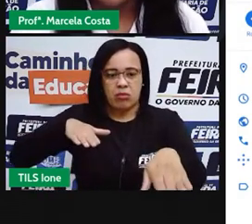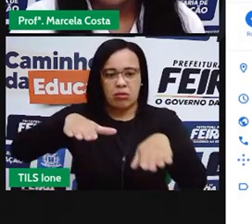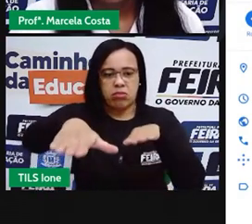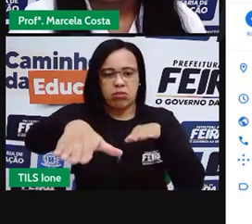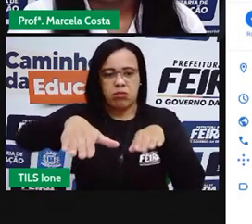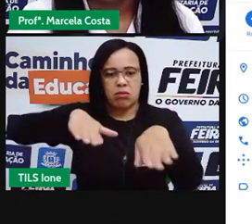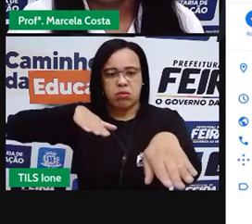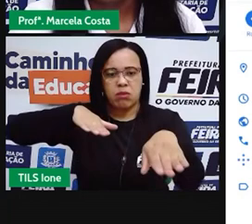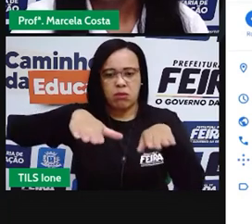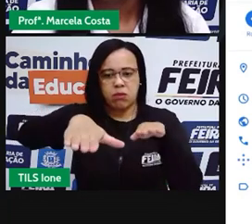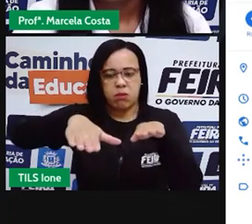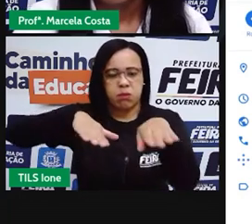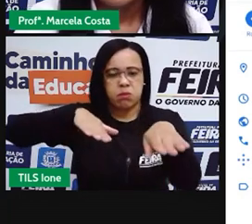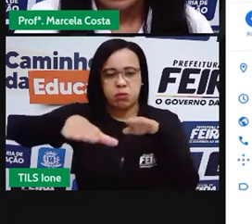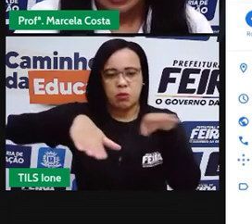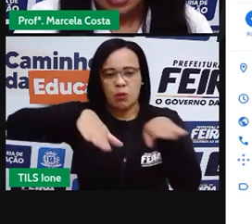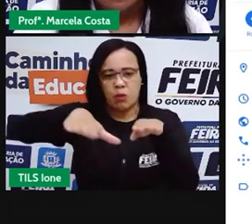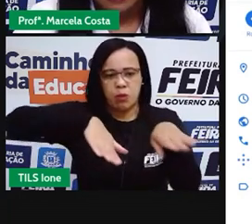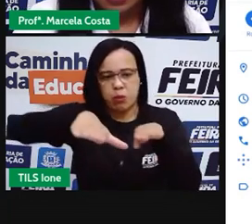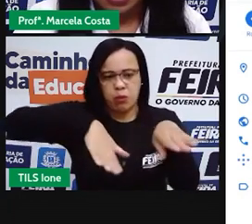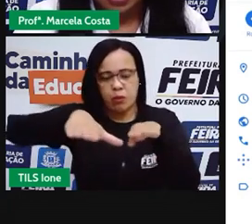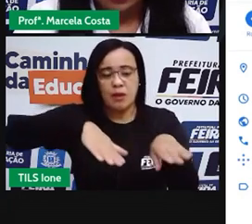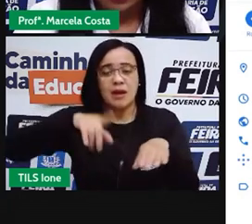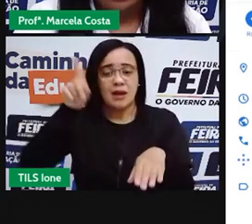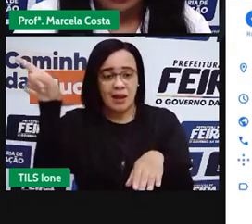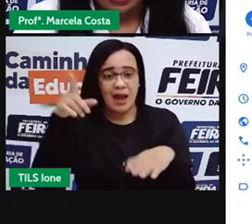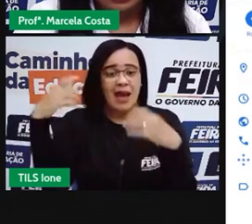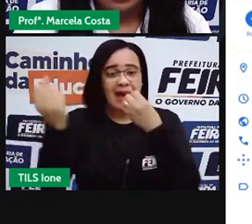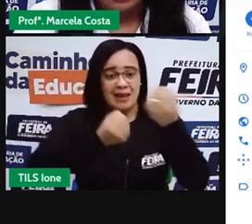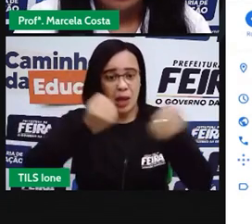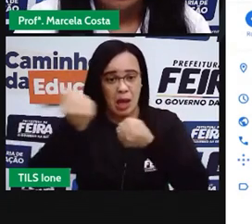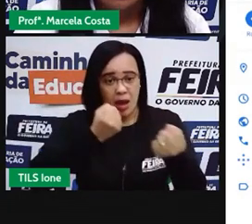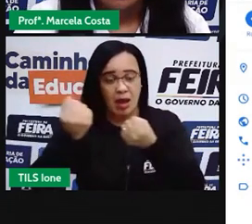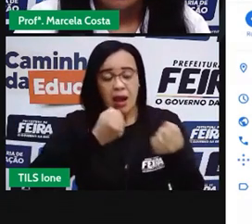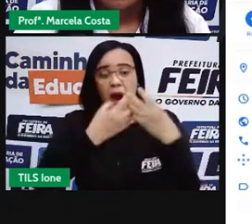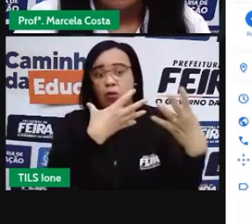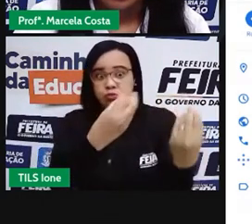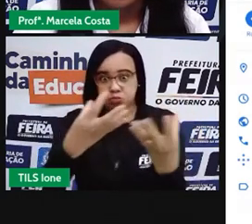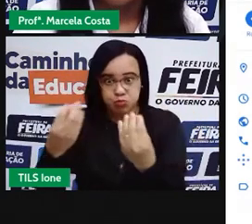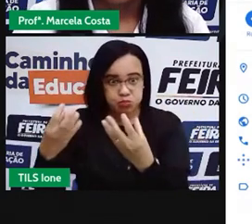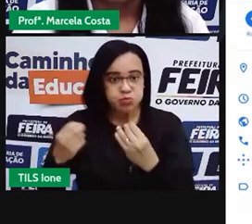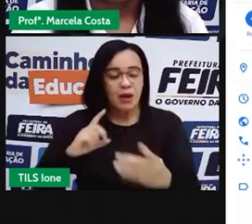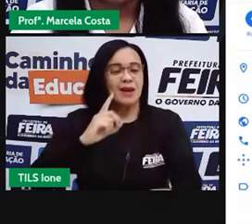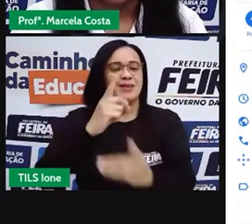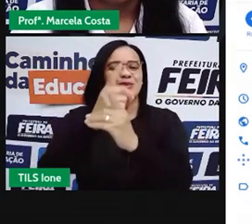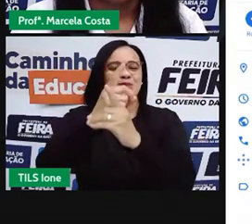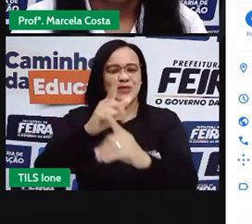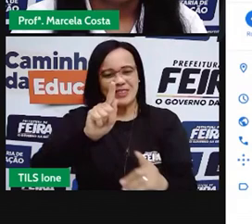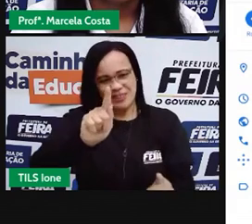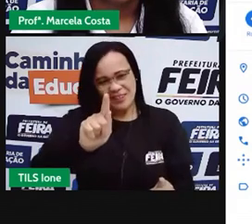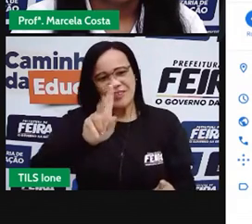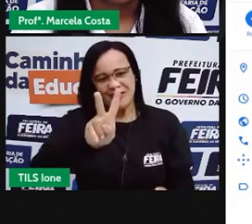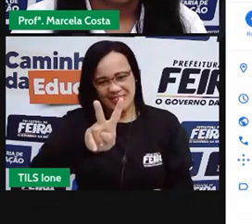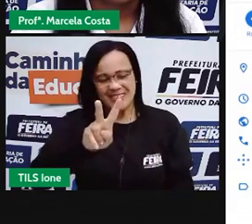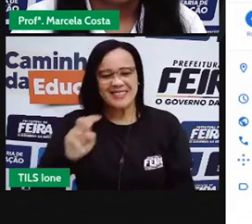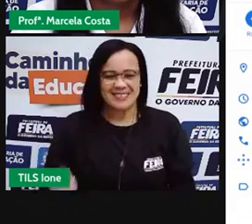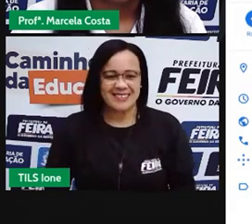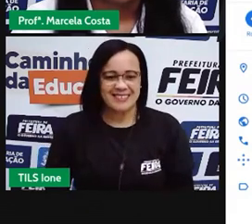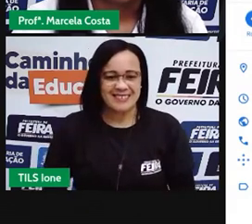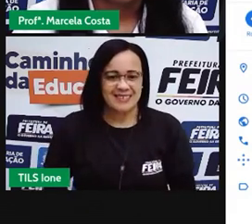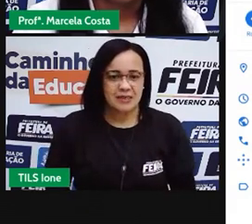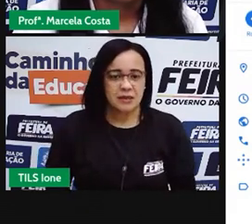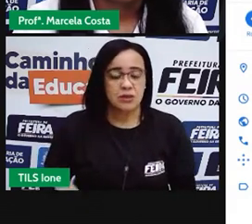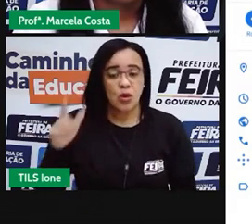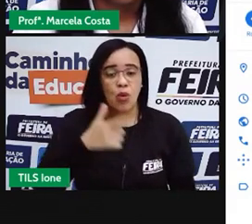é a Avenida Getúlio Vargas. Vou colocar um outro ponto aqui.